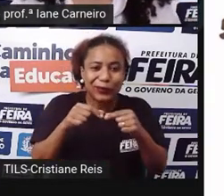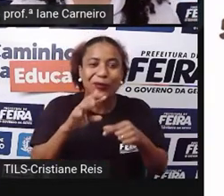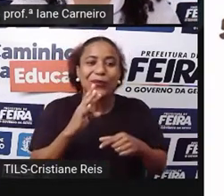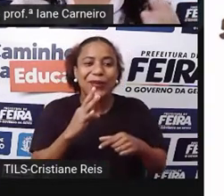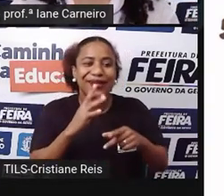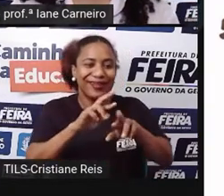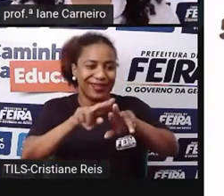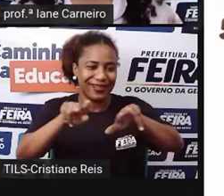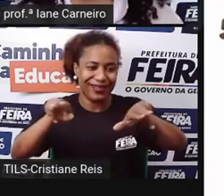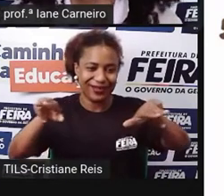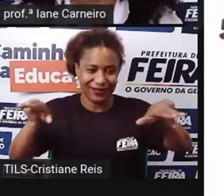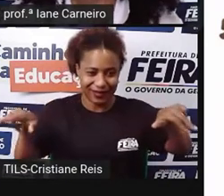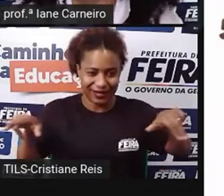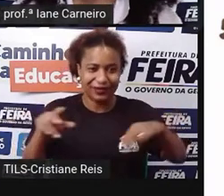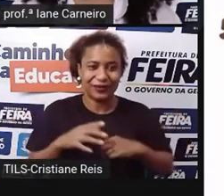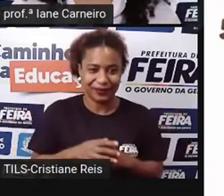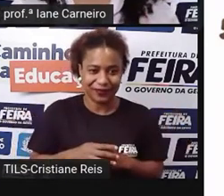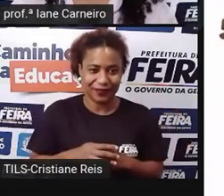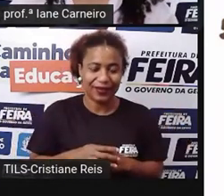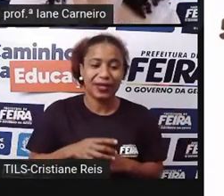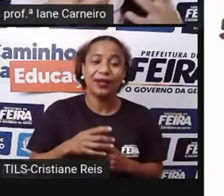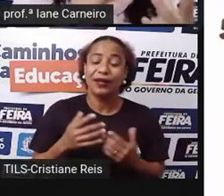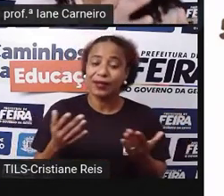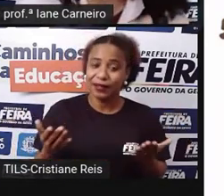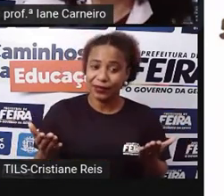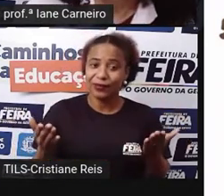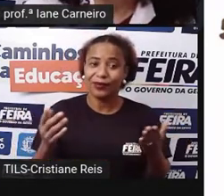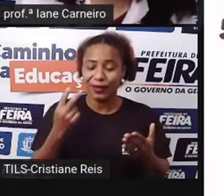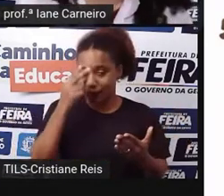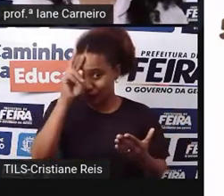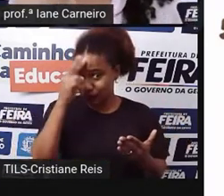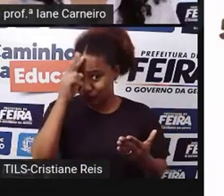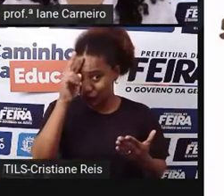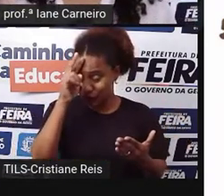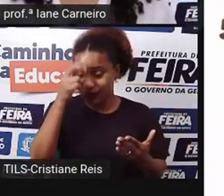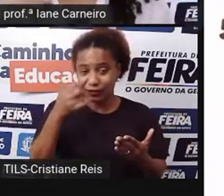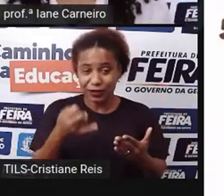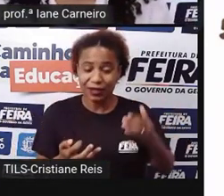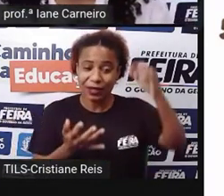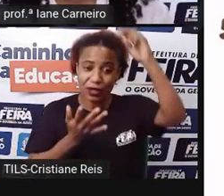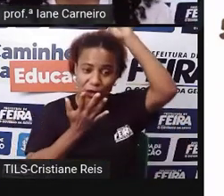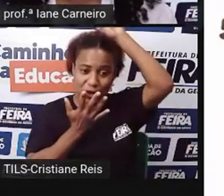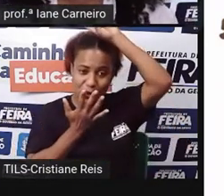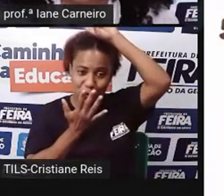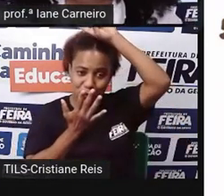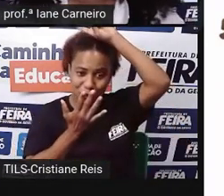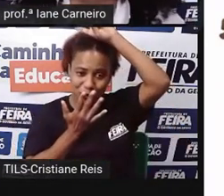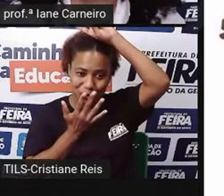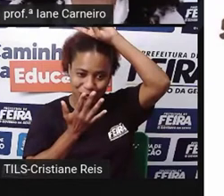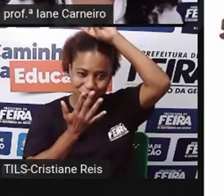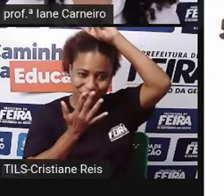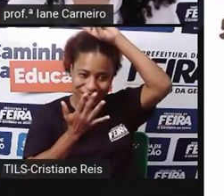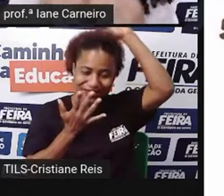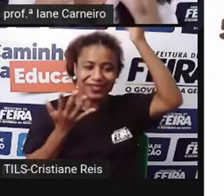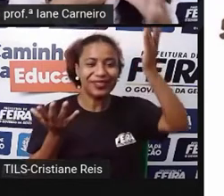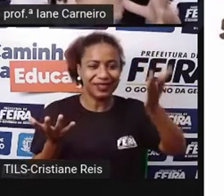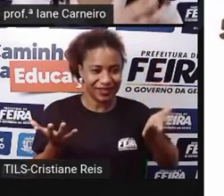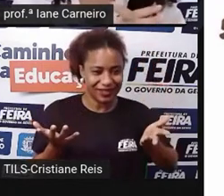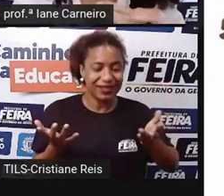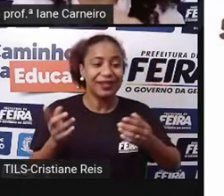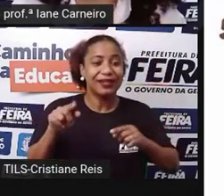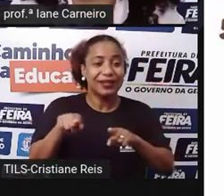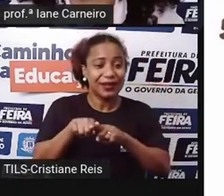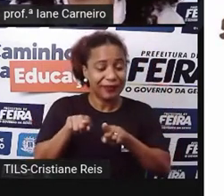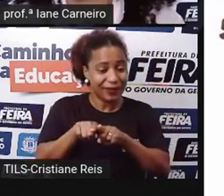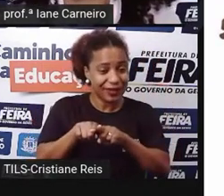os povos originários aqui do Brasil, os povos indígenas, também com influência dos povos africanos, que foram